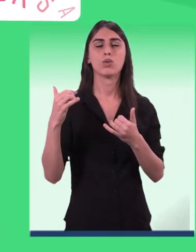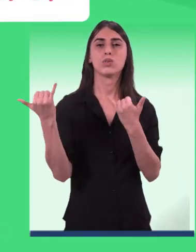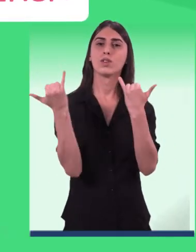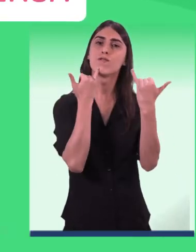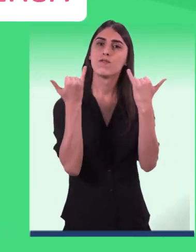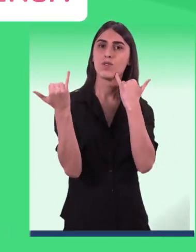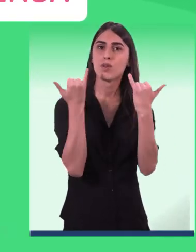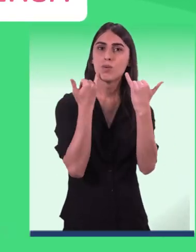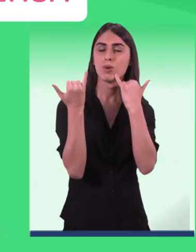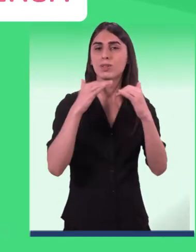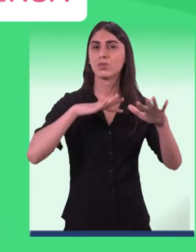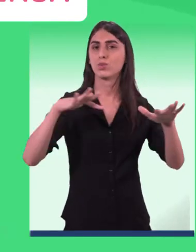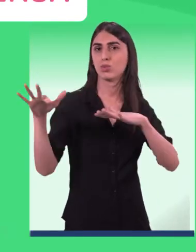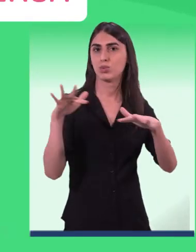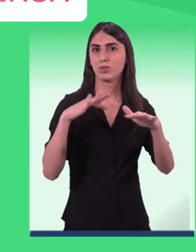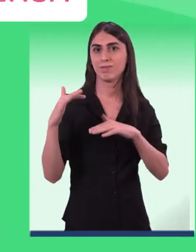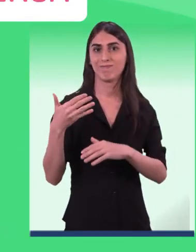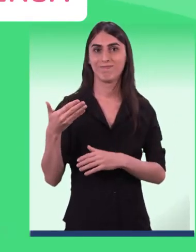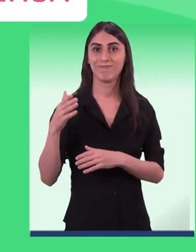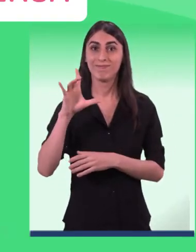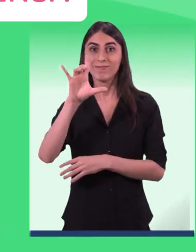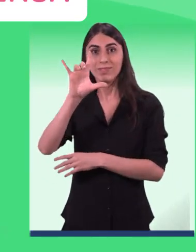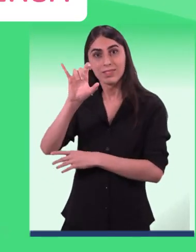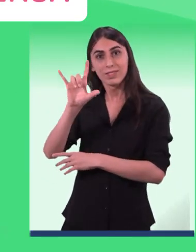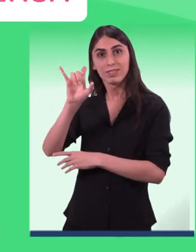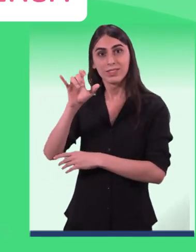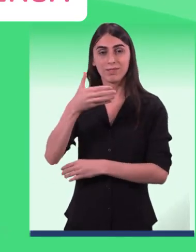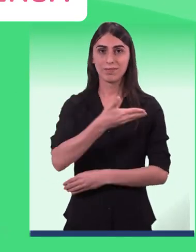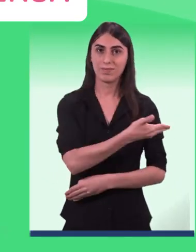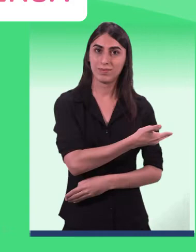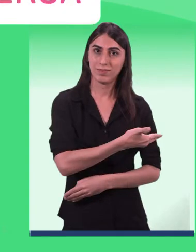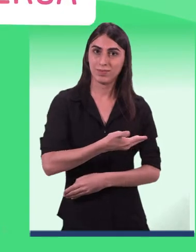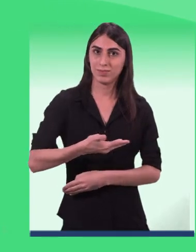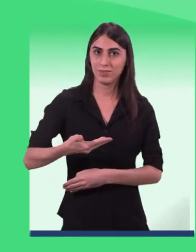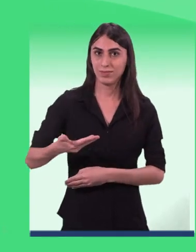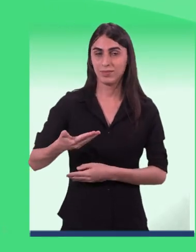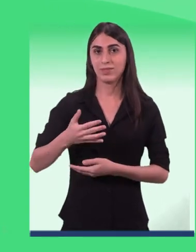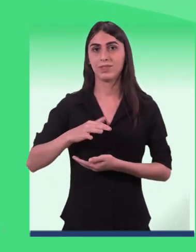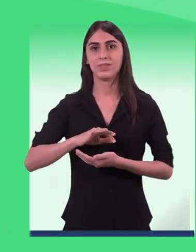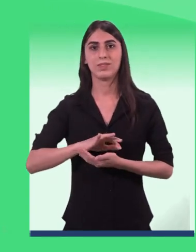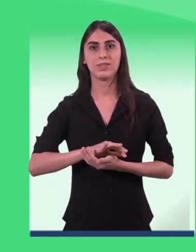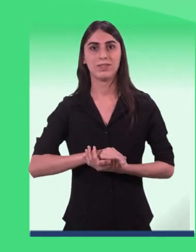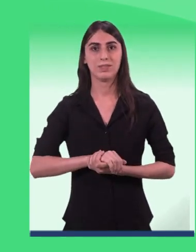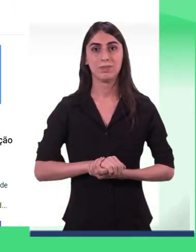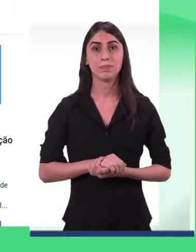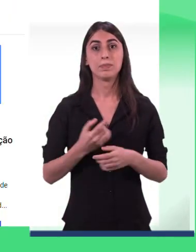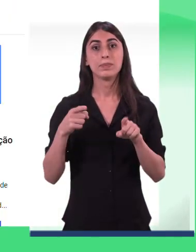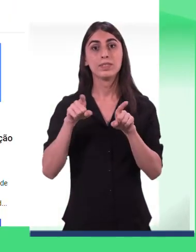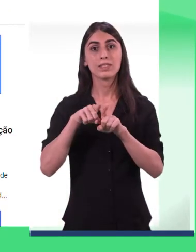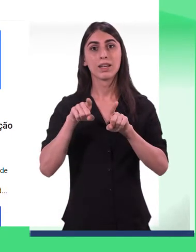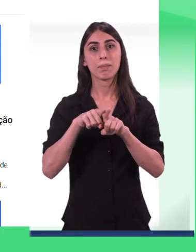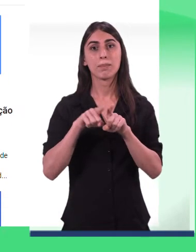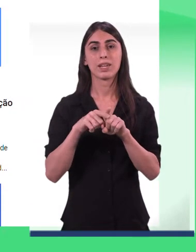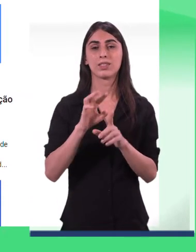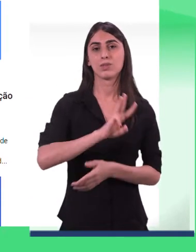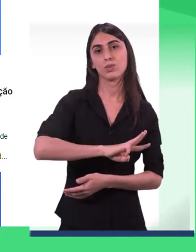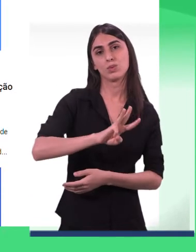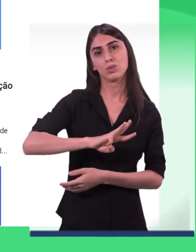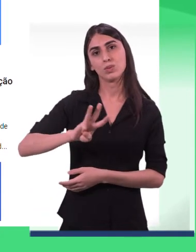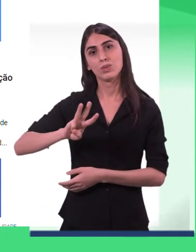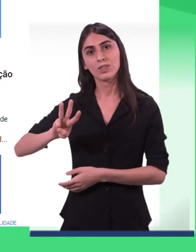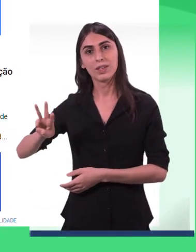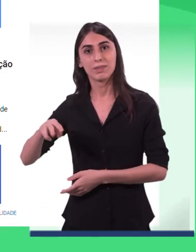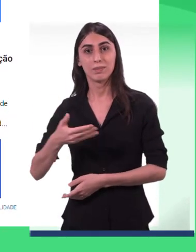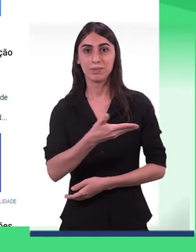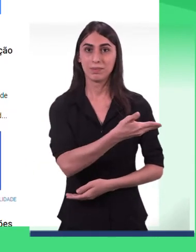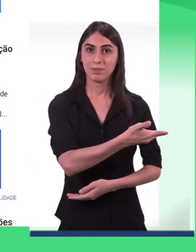por dentro de todas as nossas ações. Siga nosso Instagram, arroba proec__ufesa e visite o nosso site,